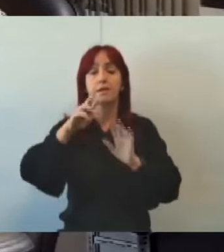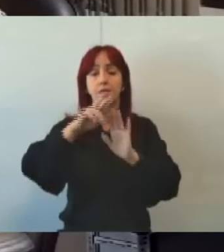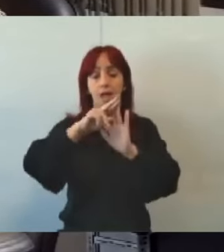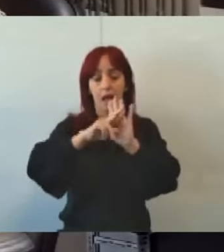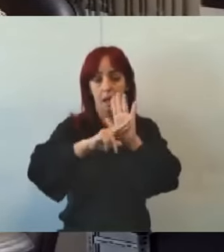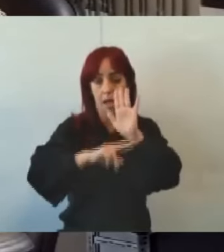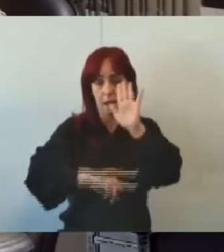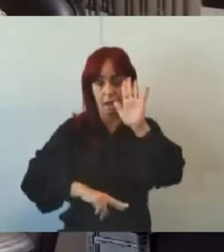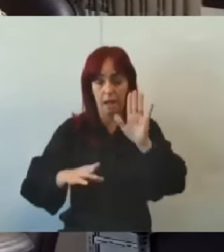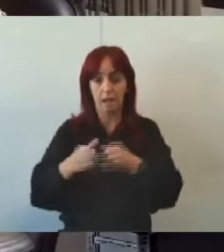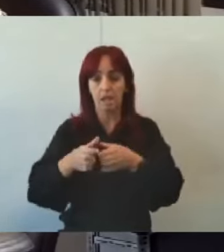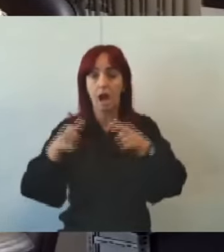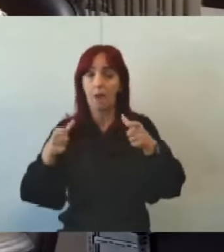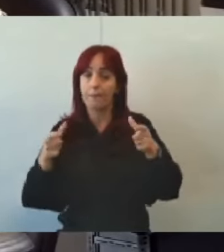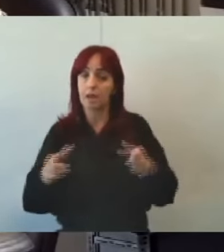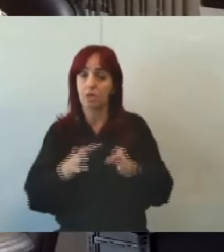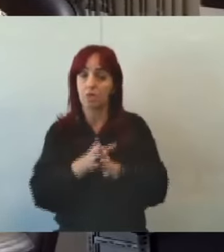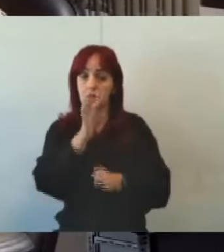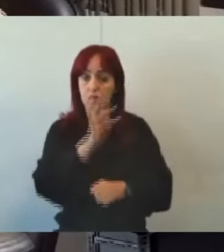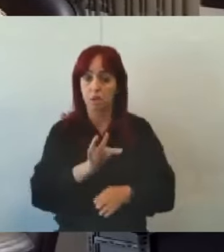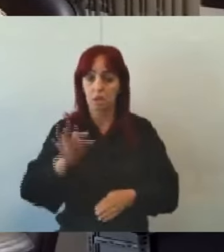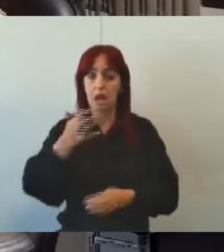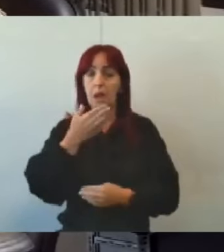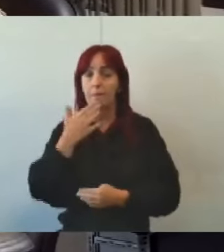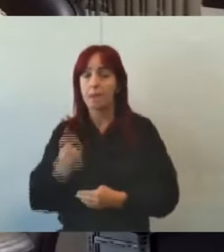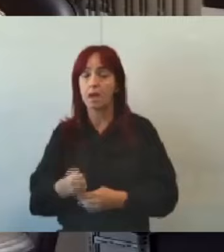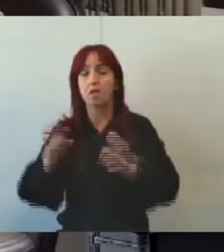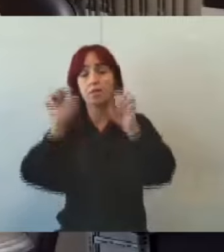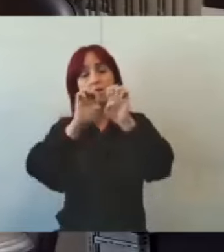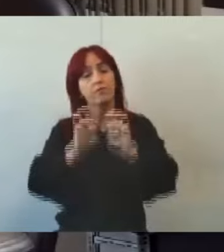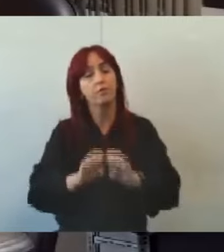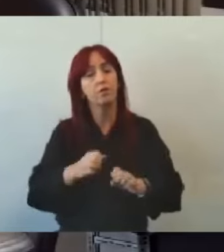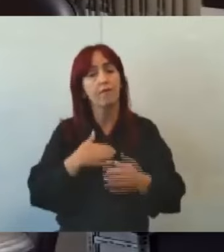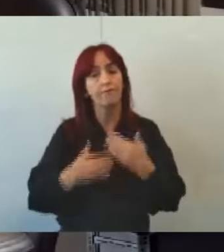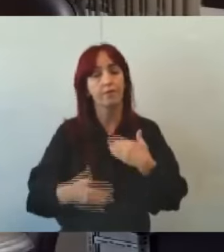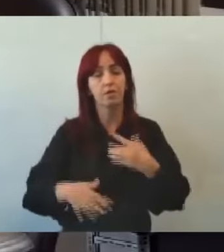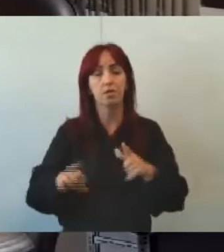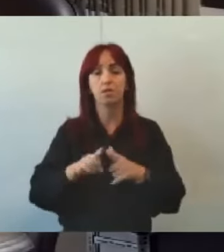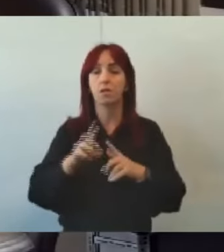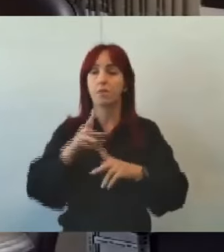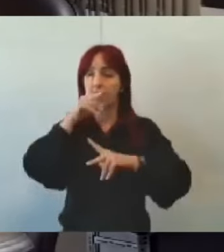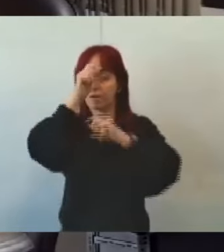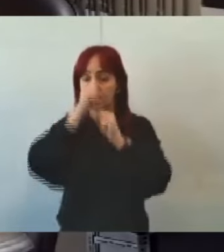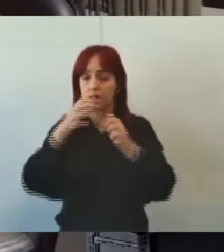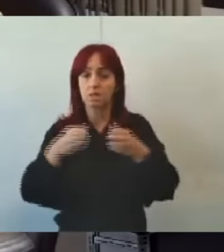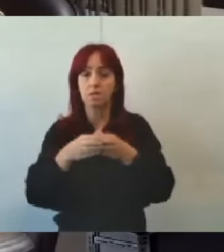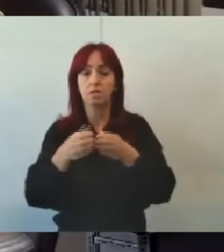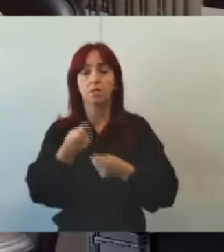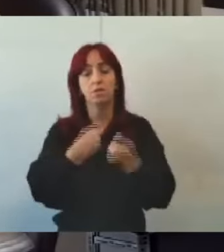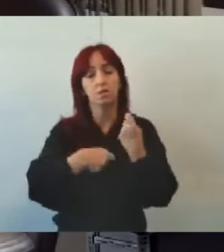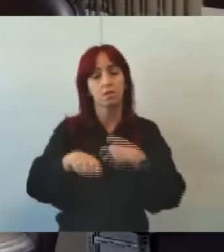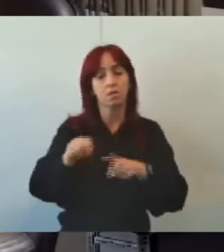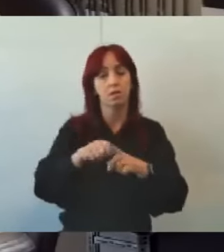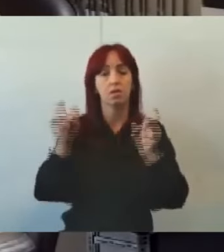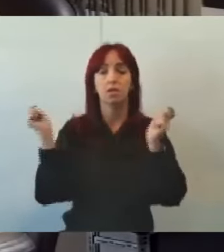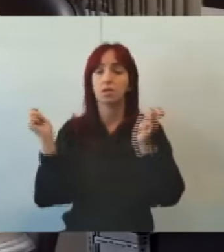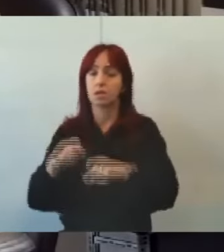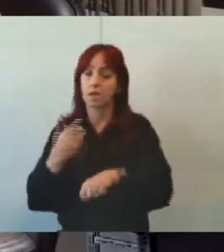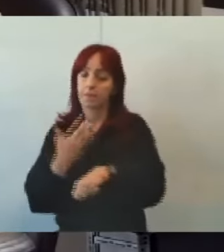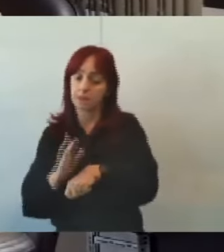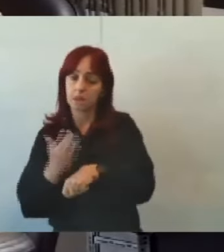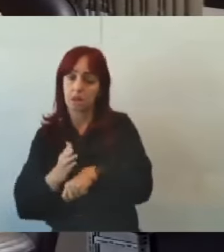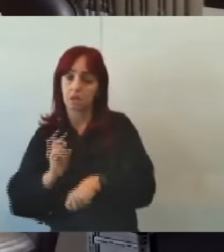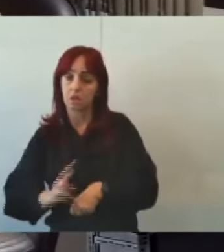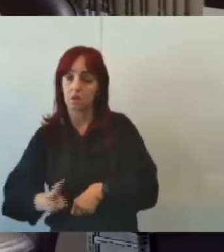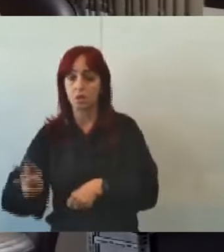número de conselhos tutelares, melhorias na infraestrutura física, o fortalecimento da equipe administrativa e capacitação contínua